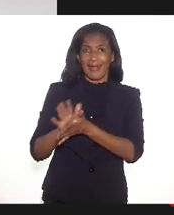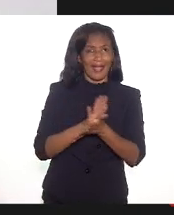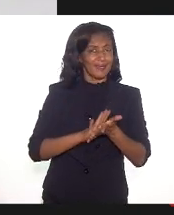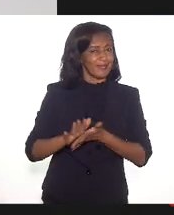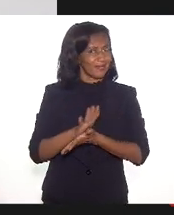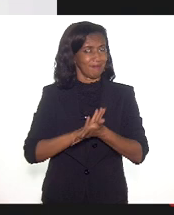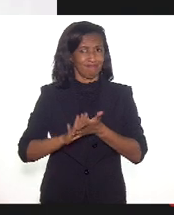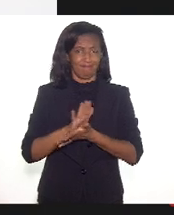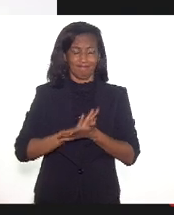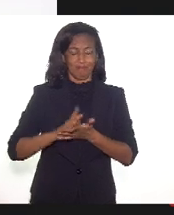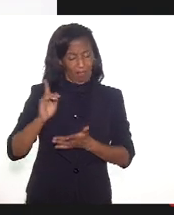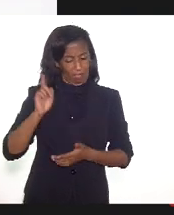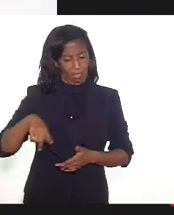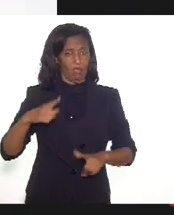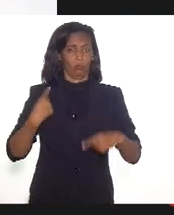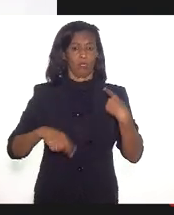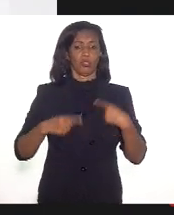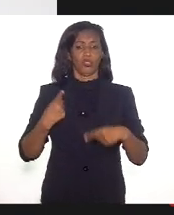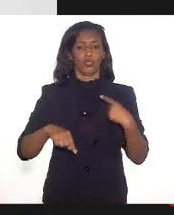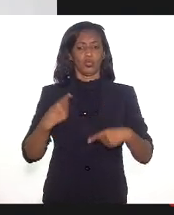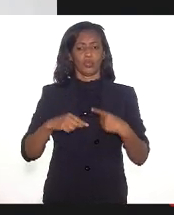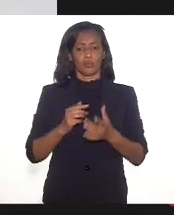delicada. Eu acho que numa discussão sobre situação